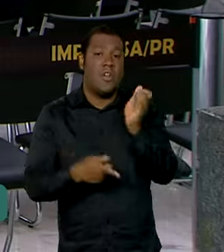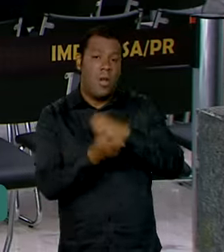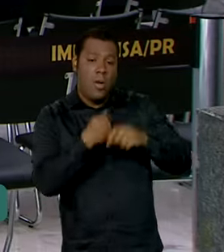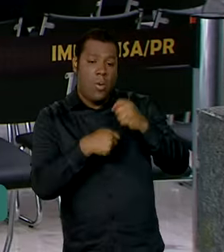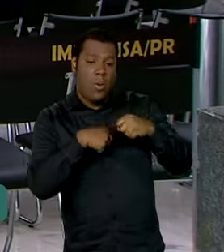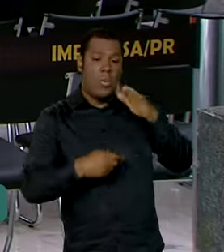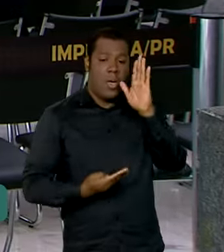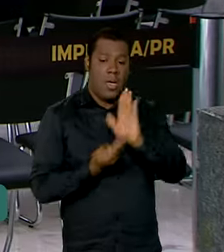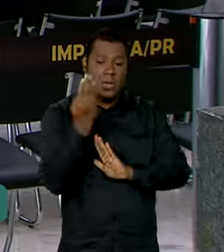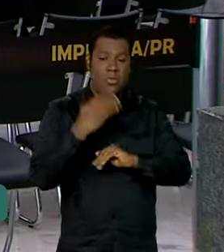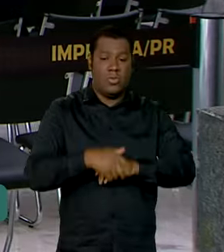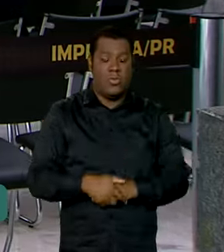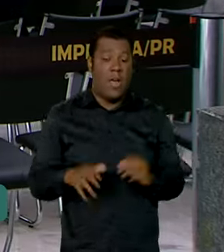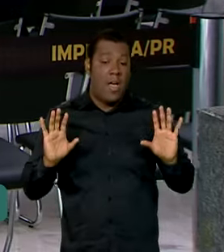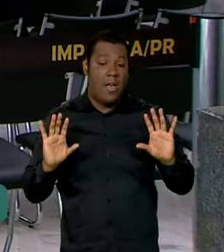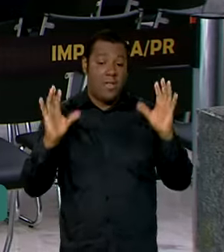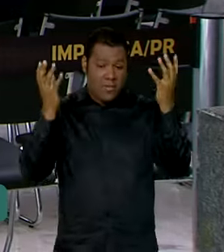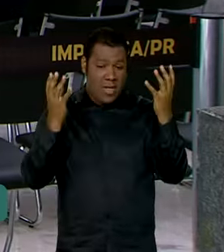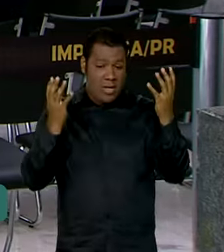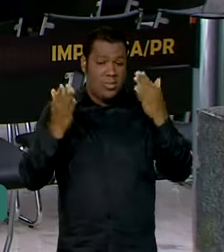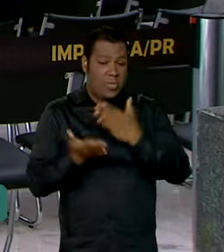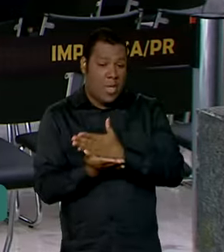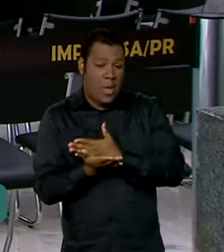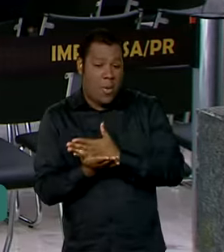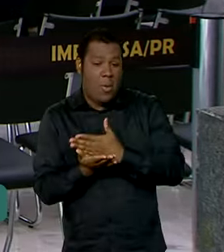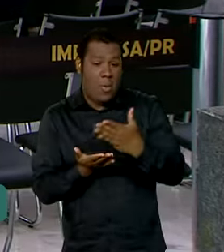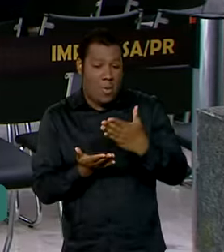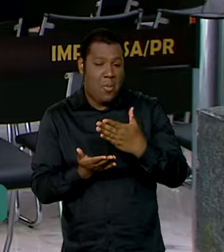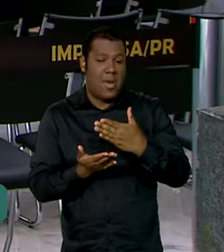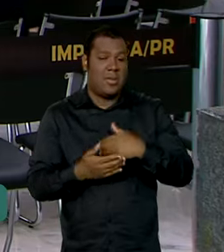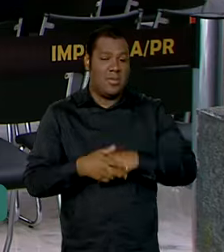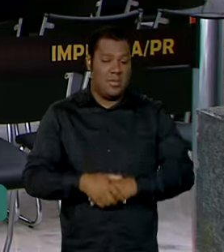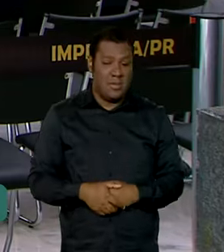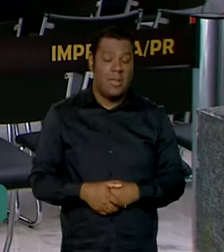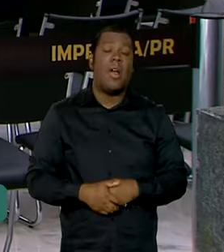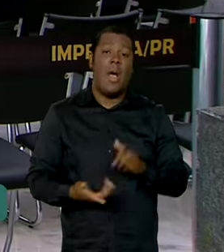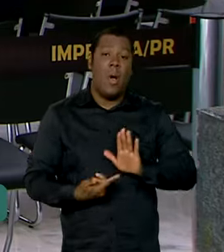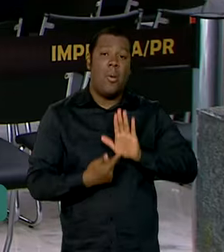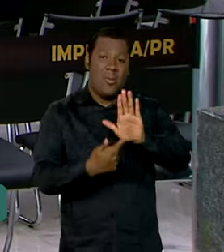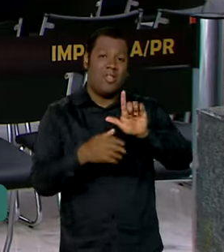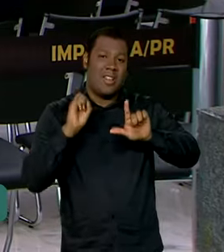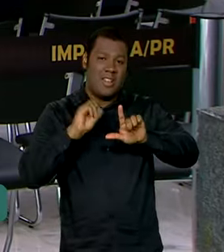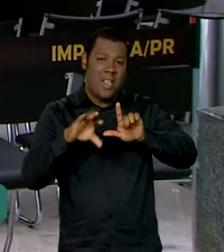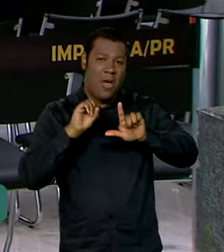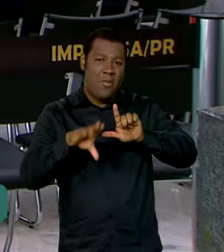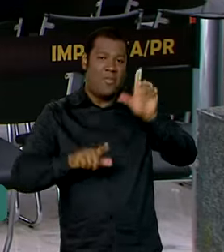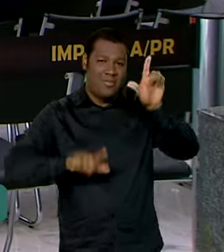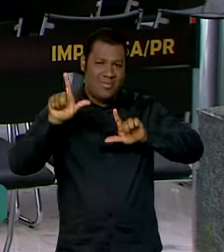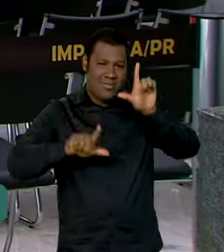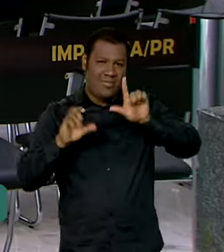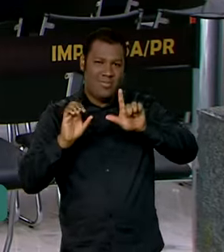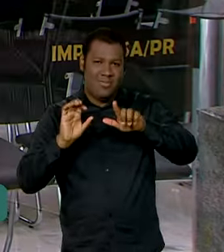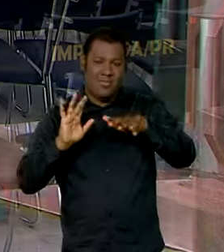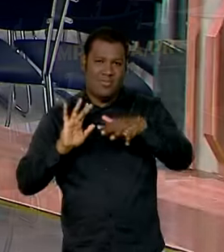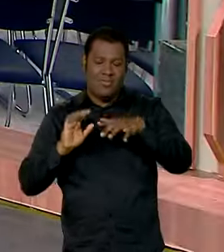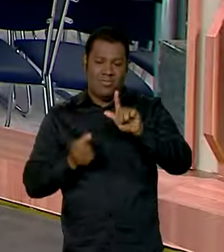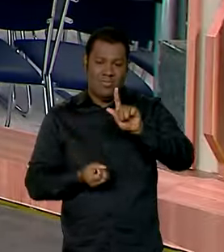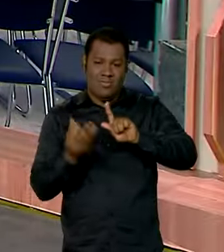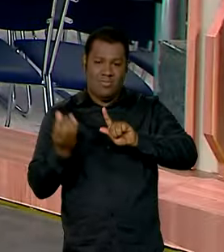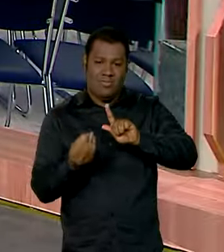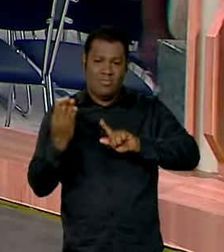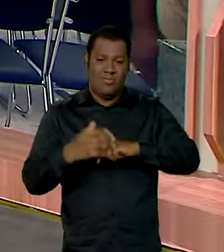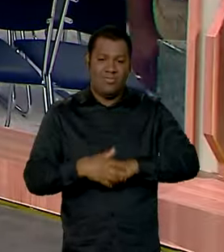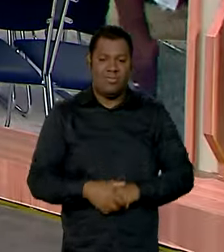econômico. O evento começa daqui a pouquinho e, é claro, terá transmissão ao vivo pelo Canal Gobi. Eu volto com você, Vanessa.